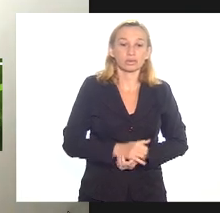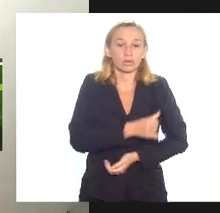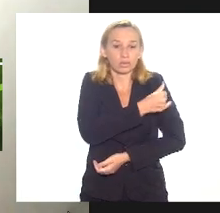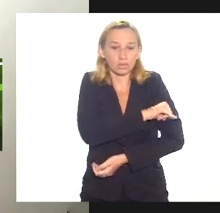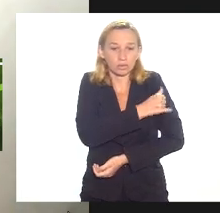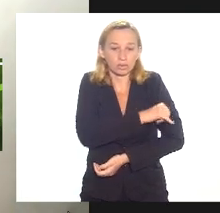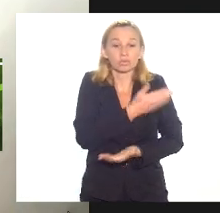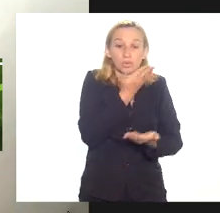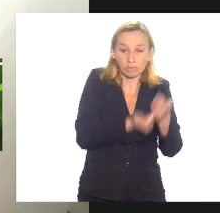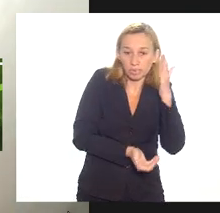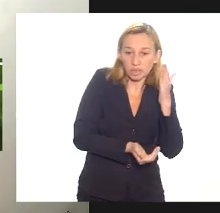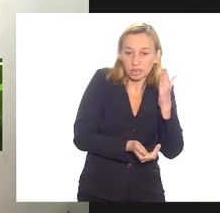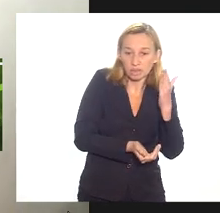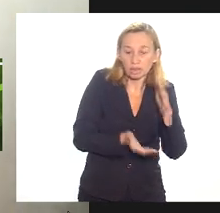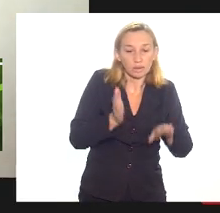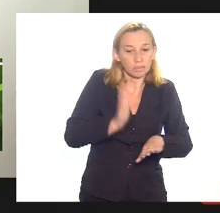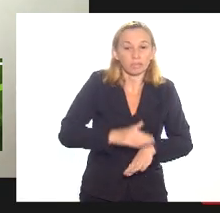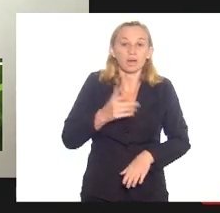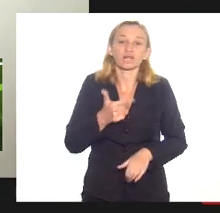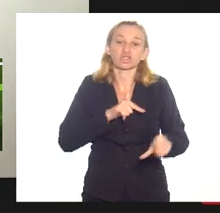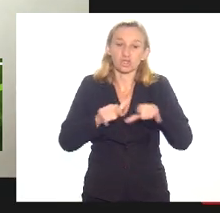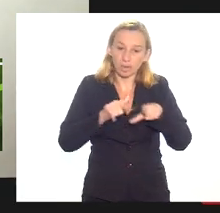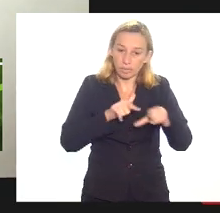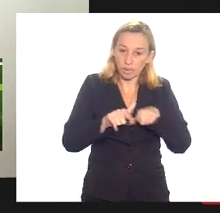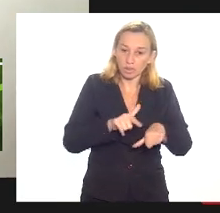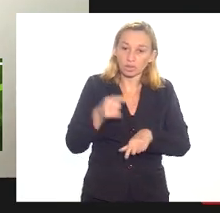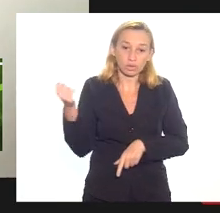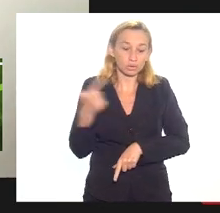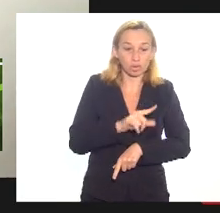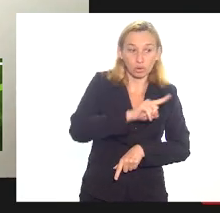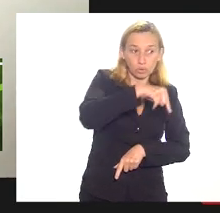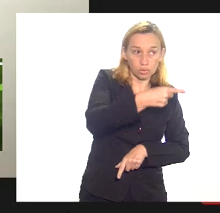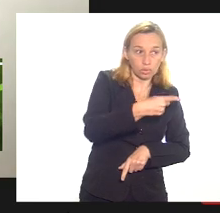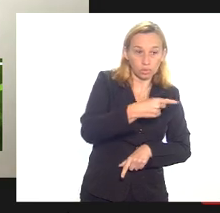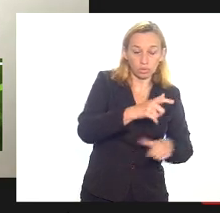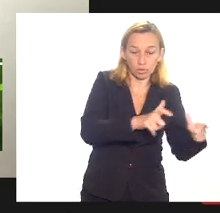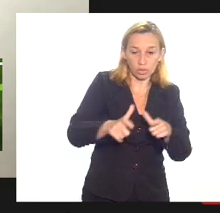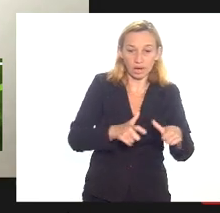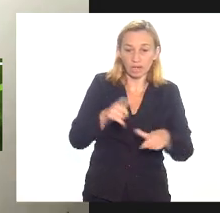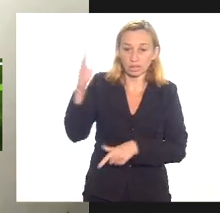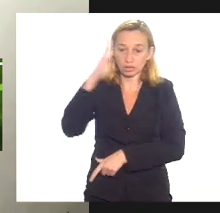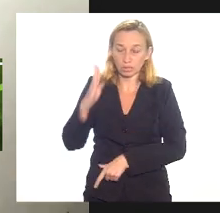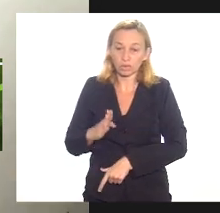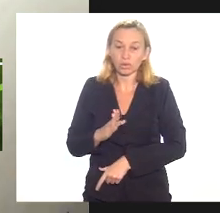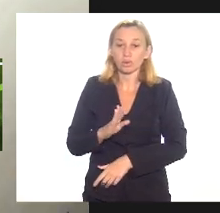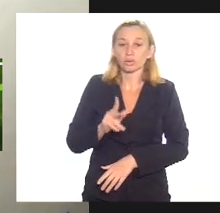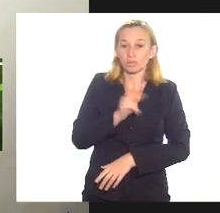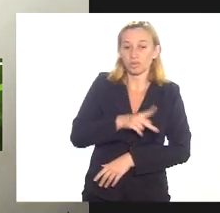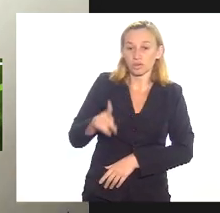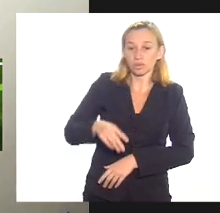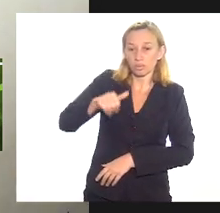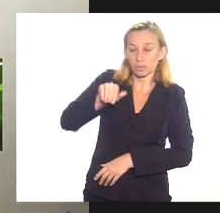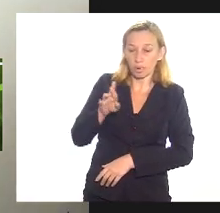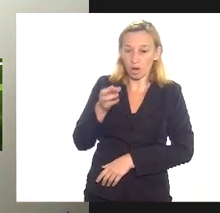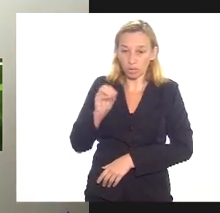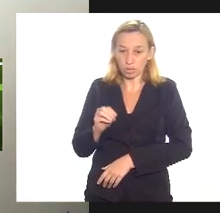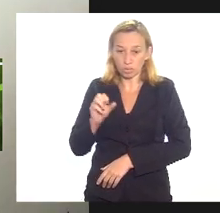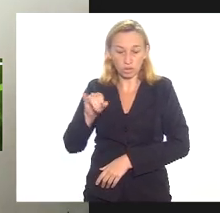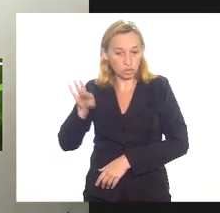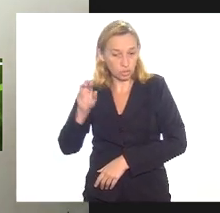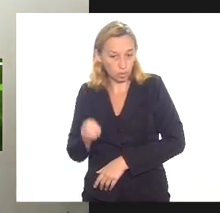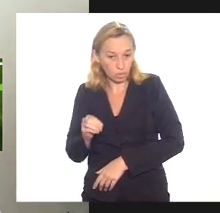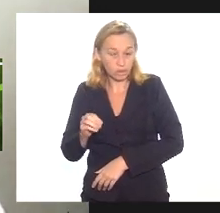Janeiro perdeu muito mais empregos do que o restante do Brasil como colocou aqui o professor Mauro Osório e que a